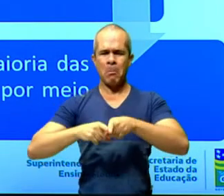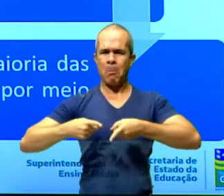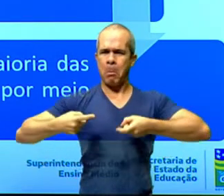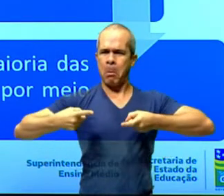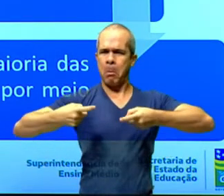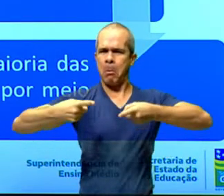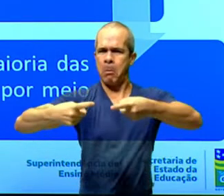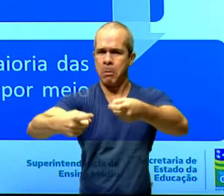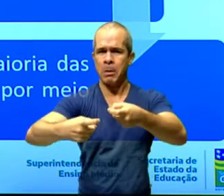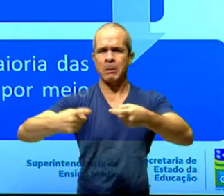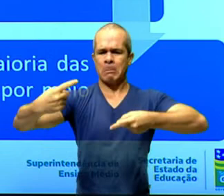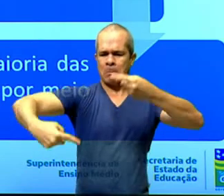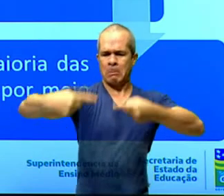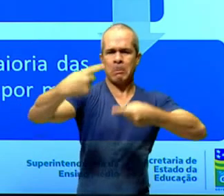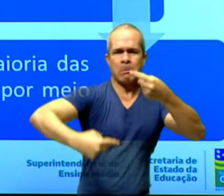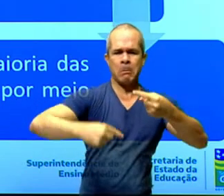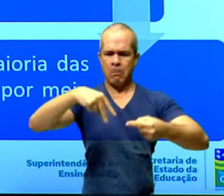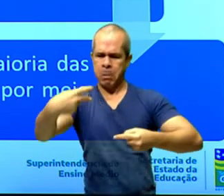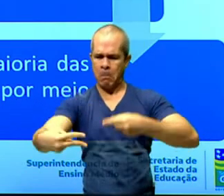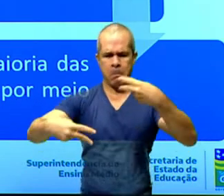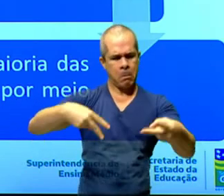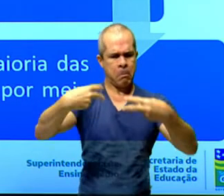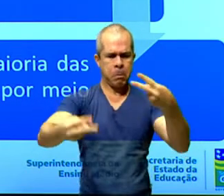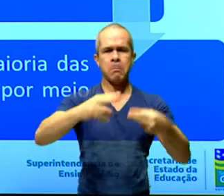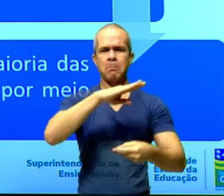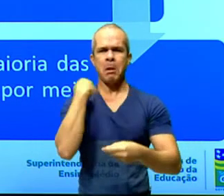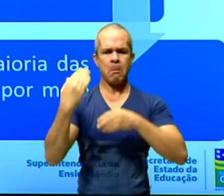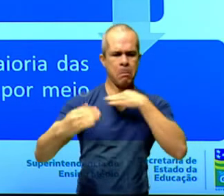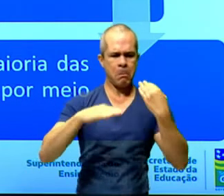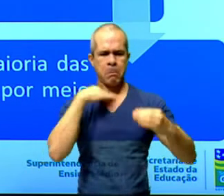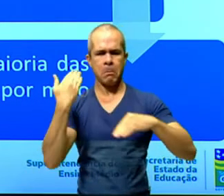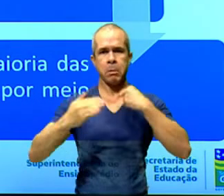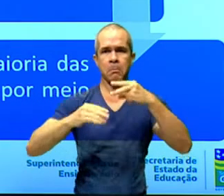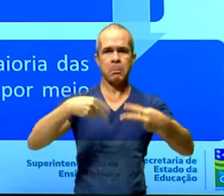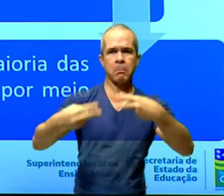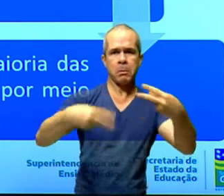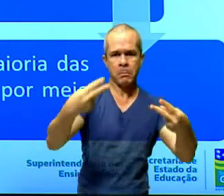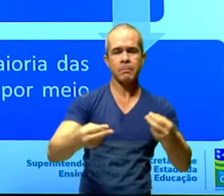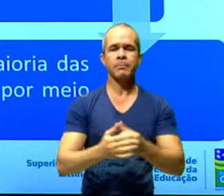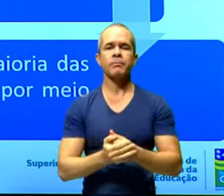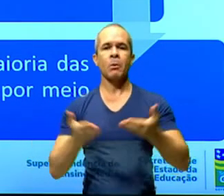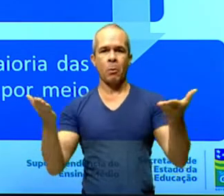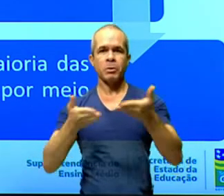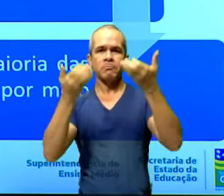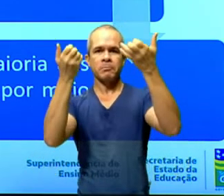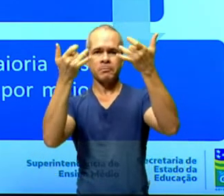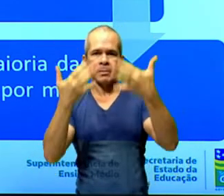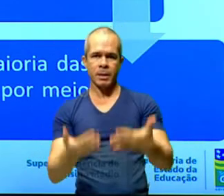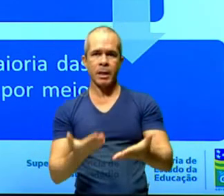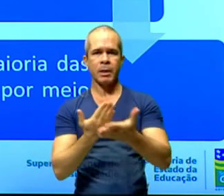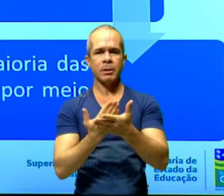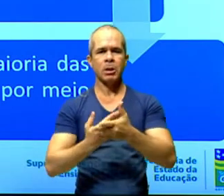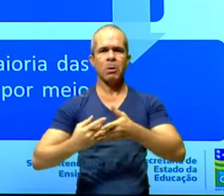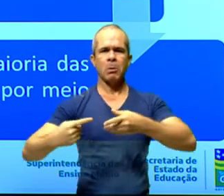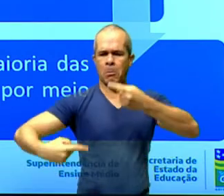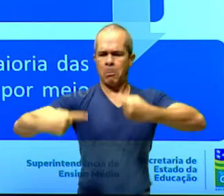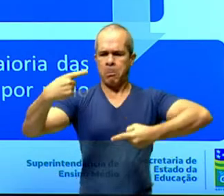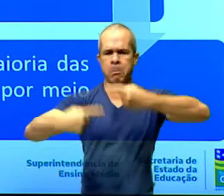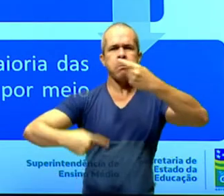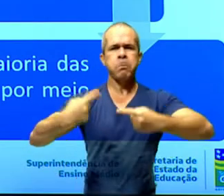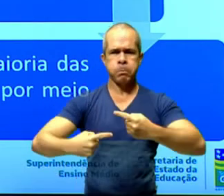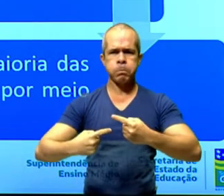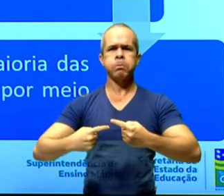sangrenta. Aliás, nós vamos falar desses casos na aula de hoje, foram lutas extremamente